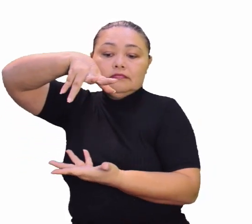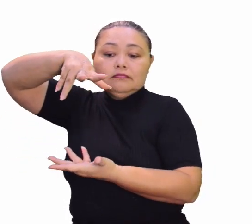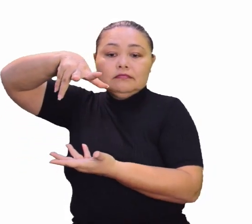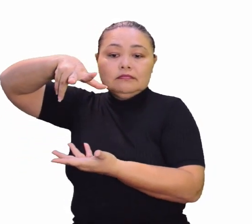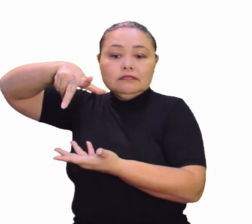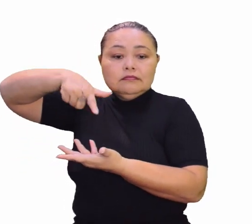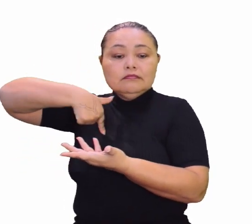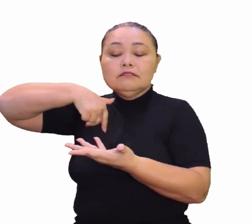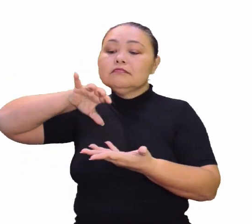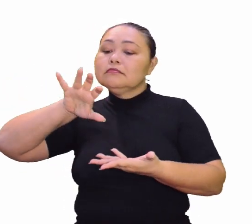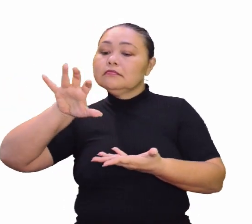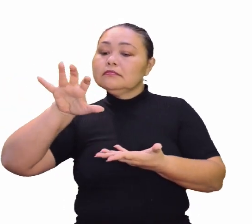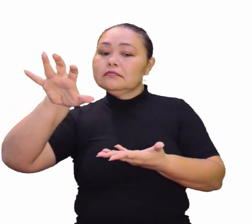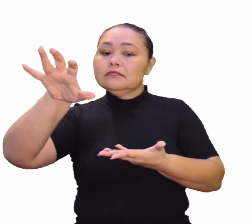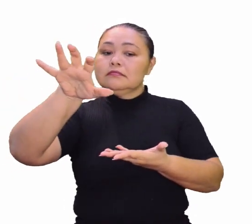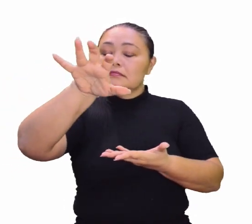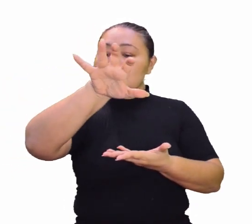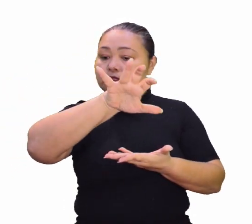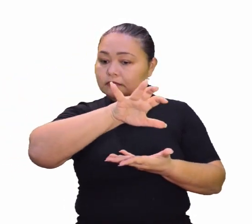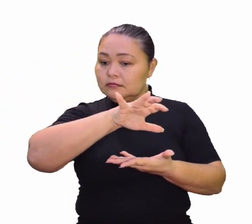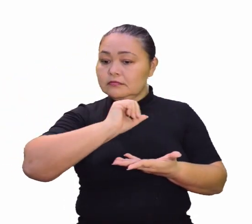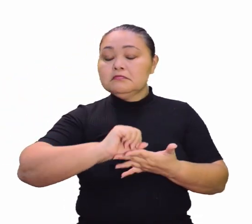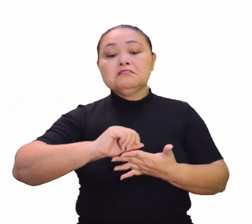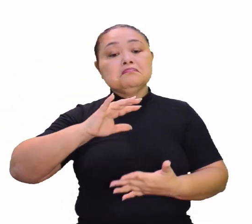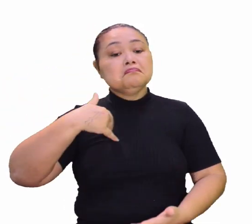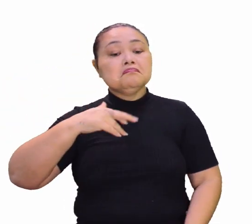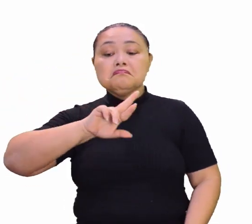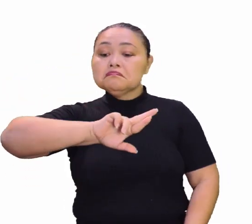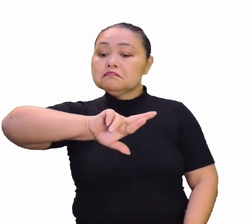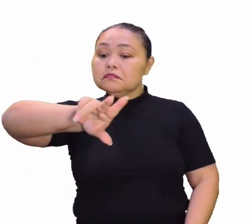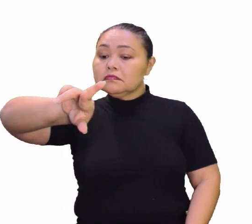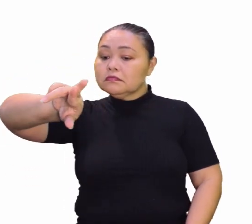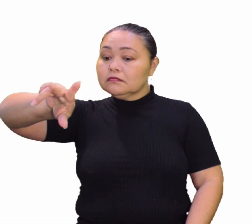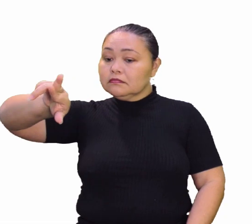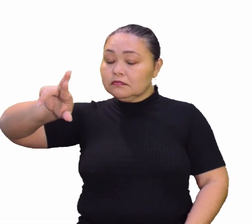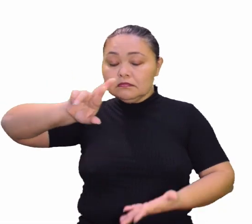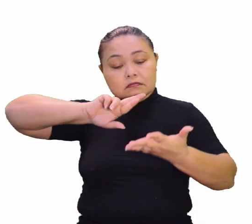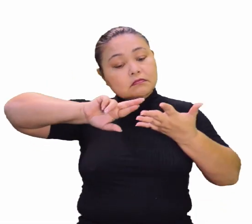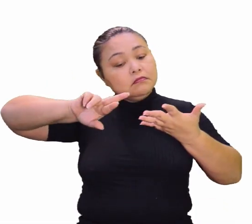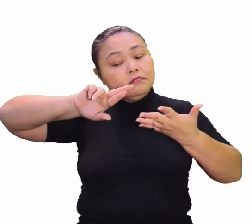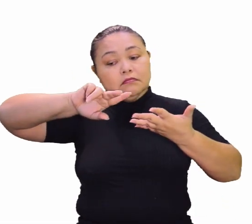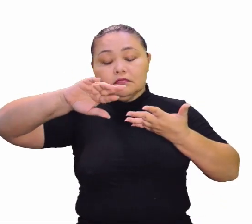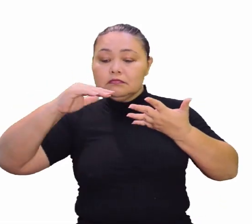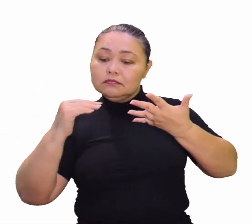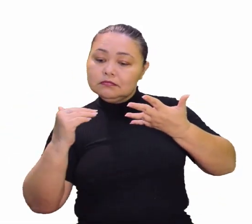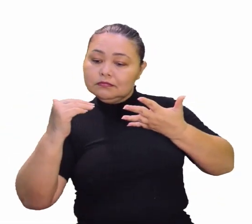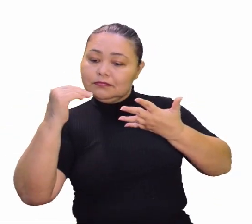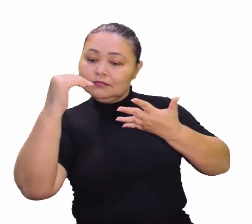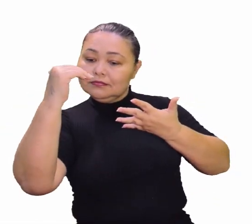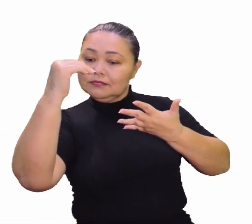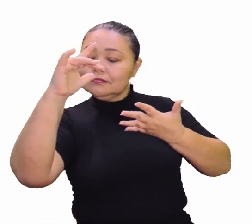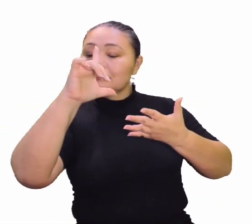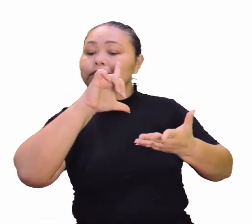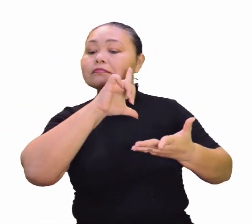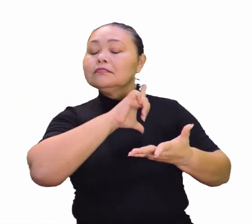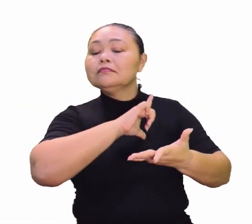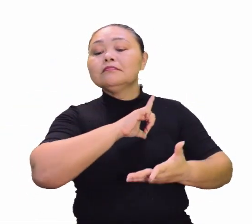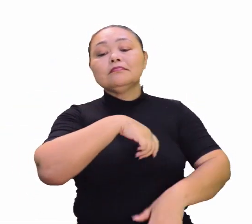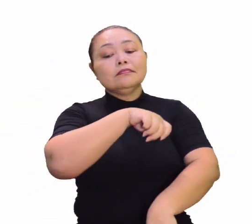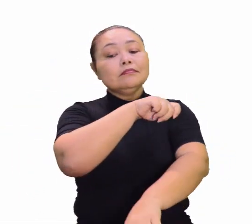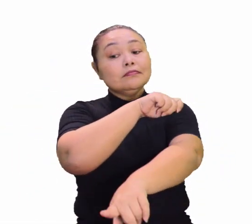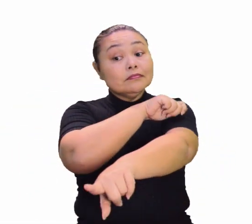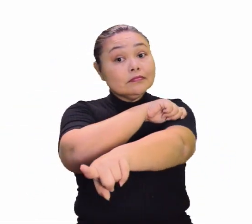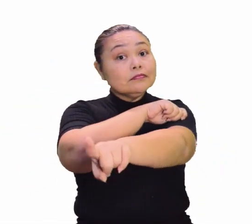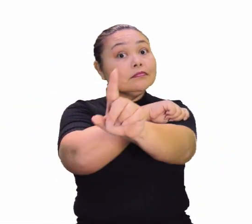nas diferentes escalas. Muito bem. E estas escalas, nossos queridos alunos já